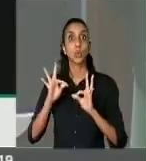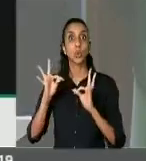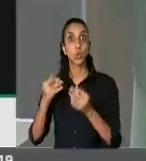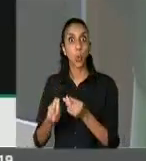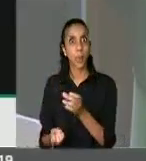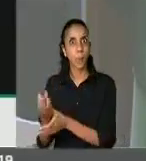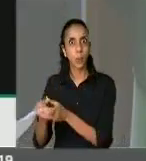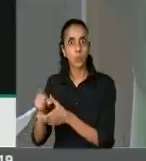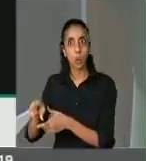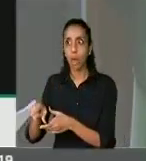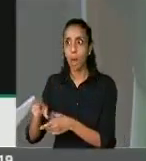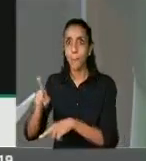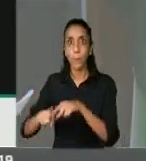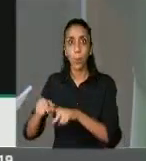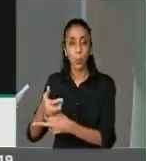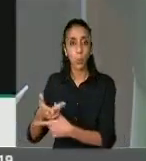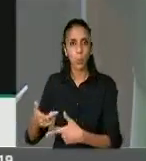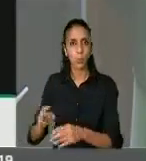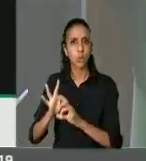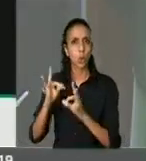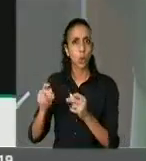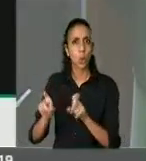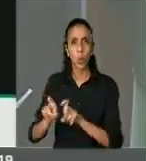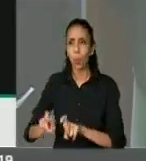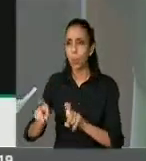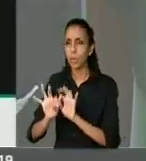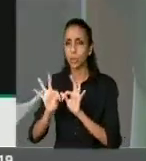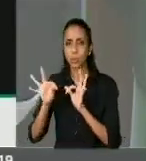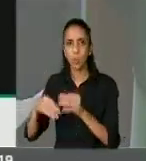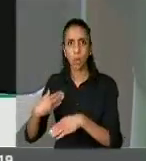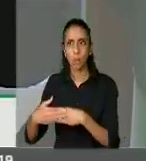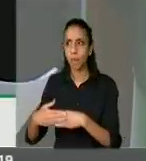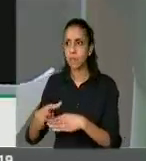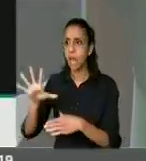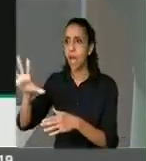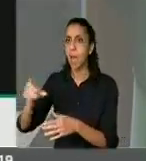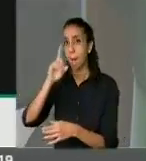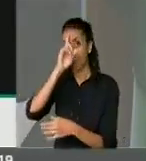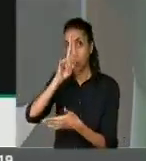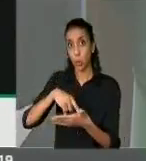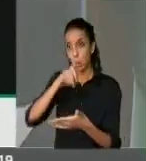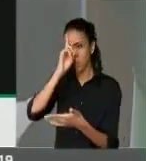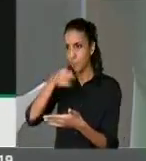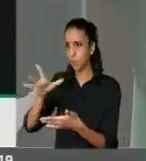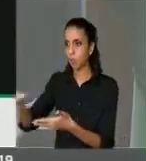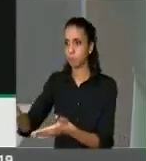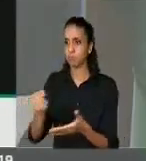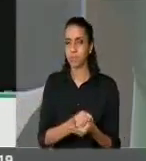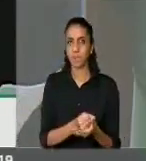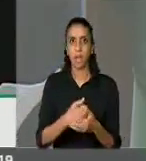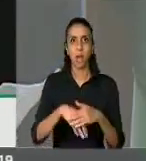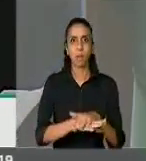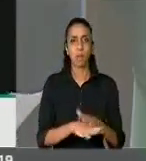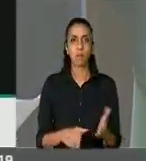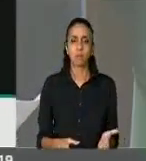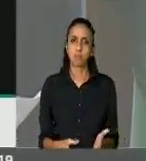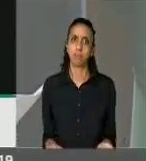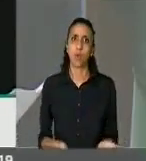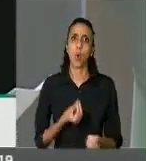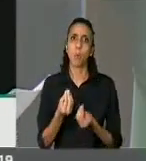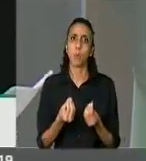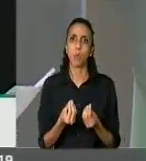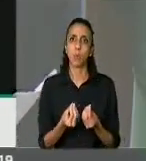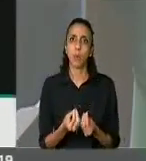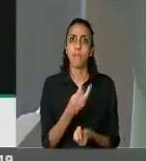produção e inclusive dos equipamentos usados no processo. Imaginem, numa propriedade rural, chegam oito veículos,